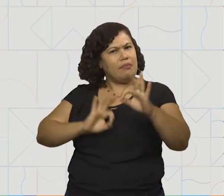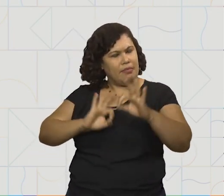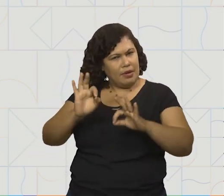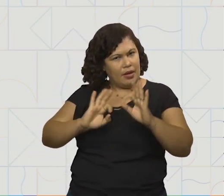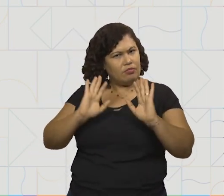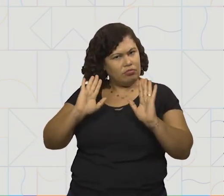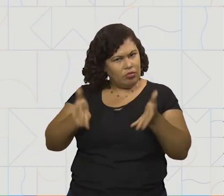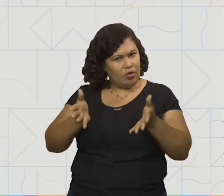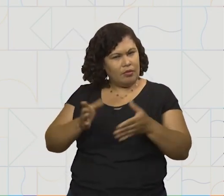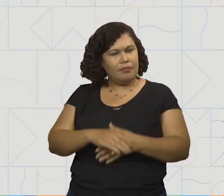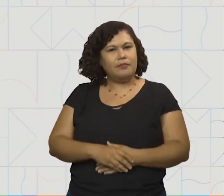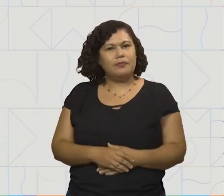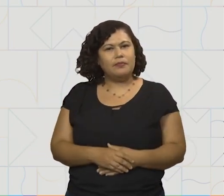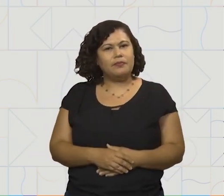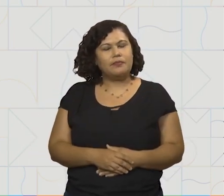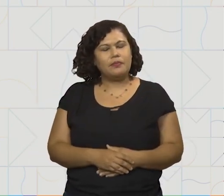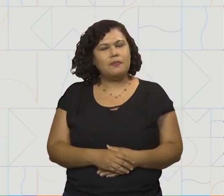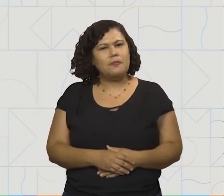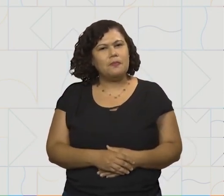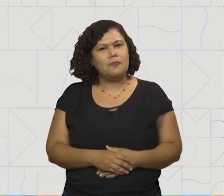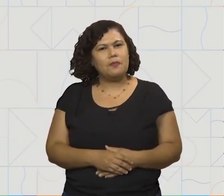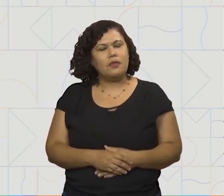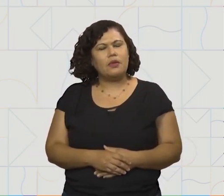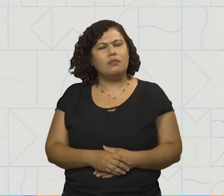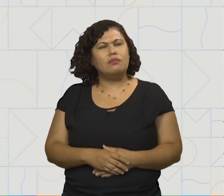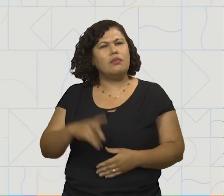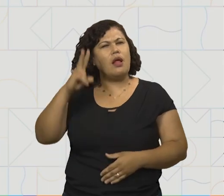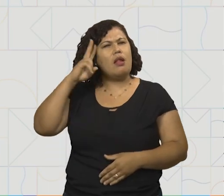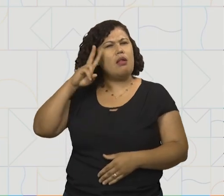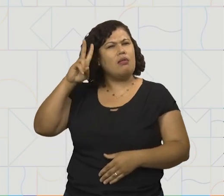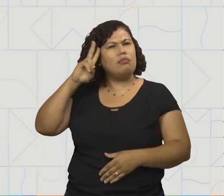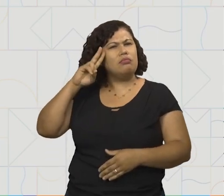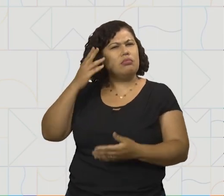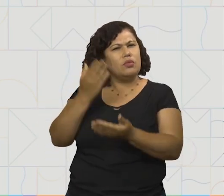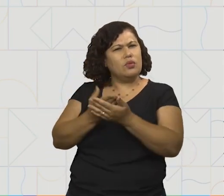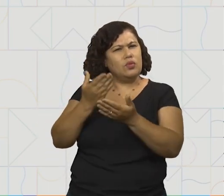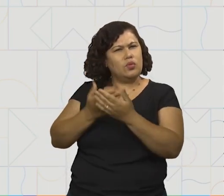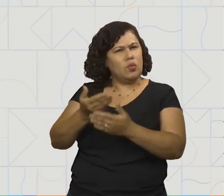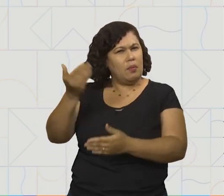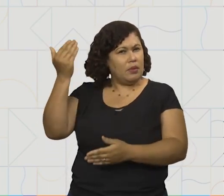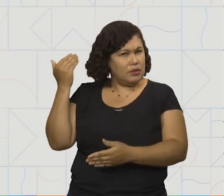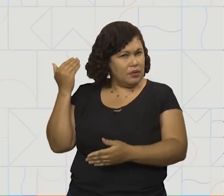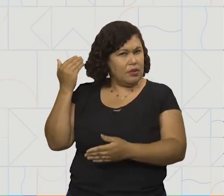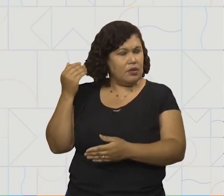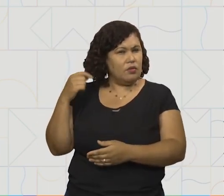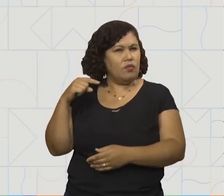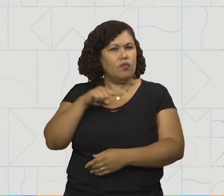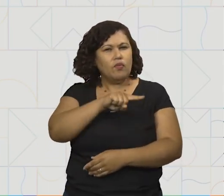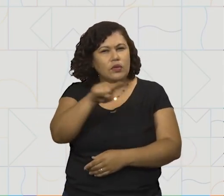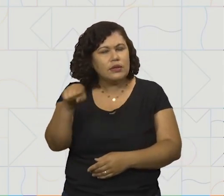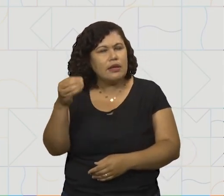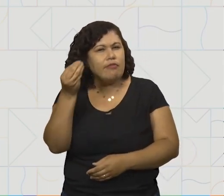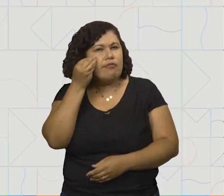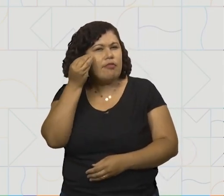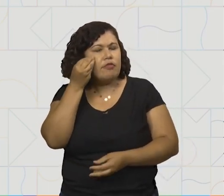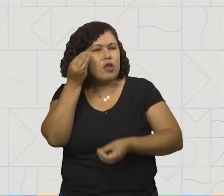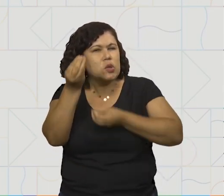hora de aprender. Na aula passada, você viu também a importância de se escrever